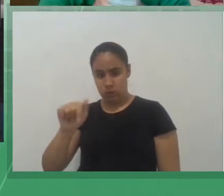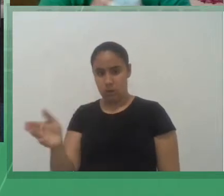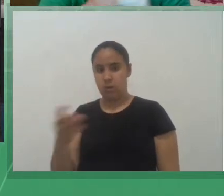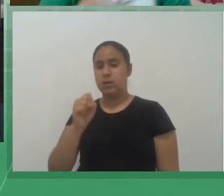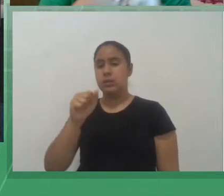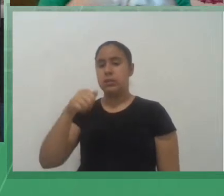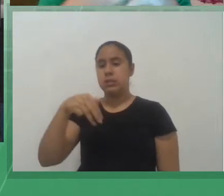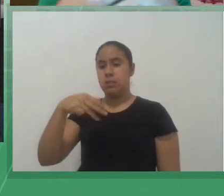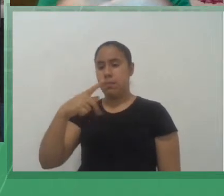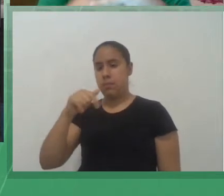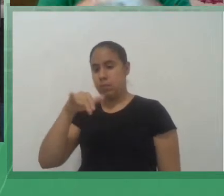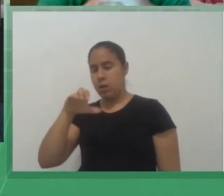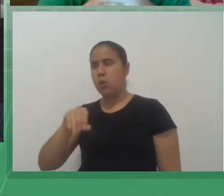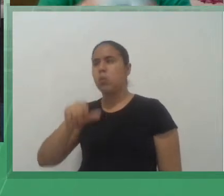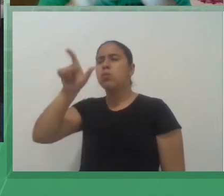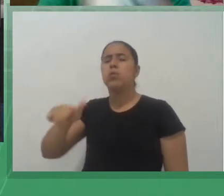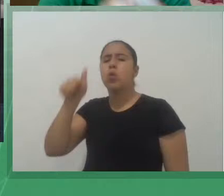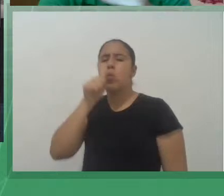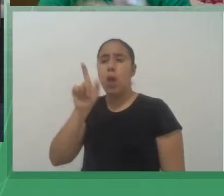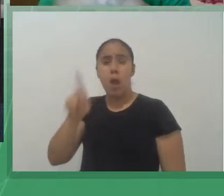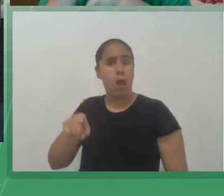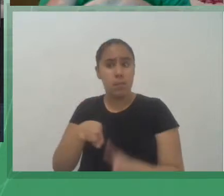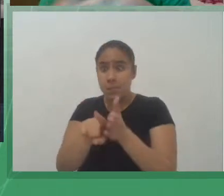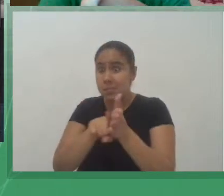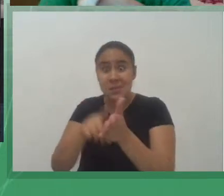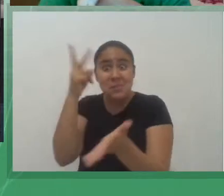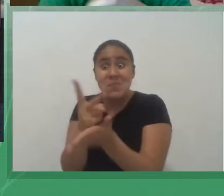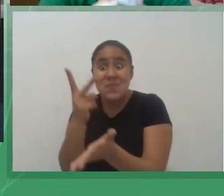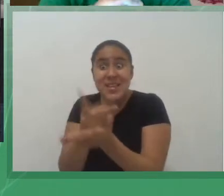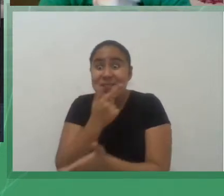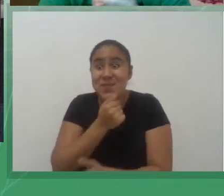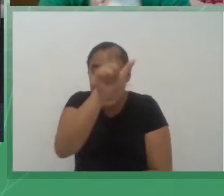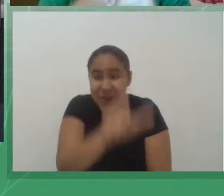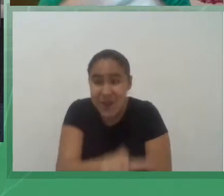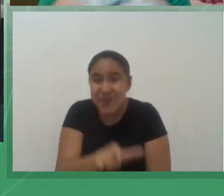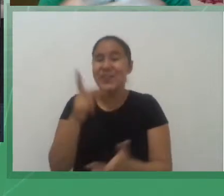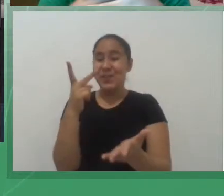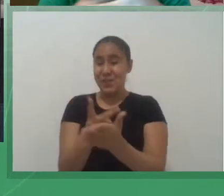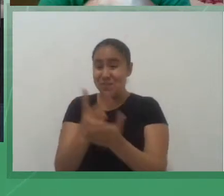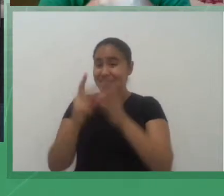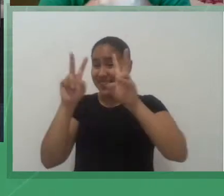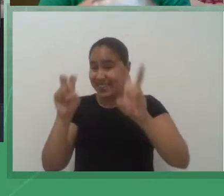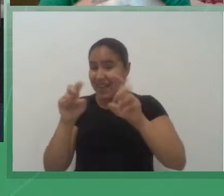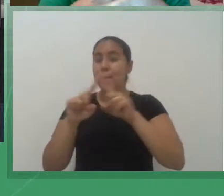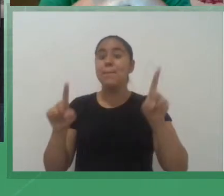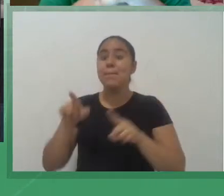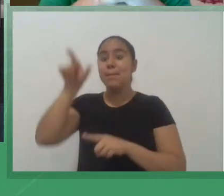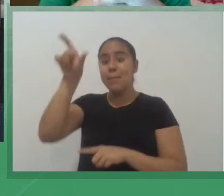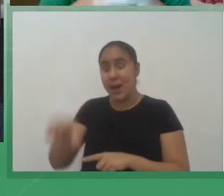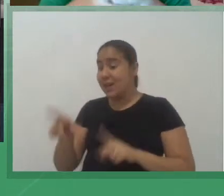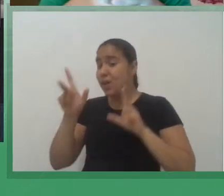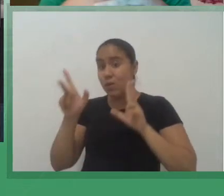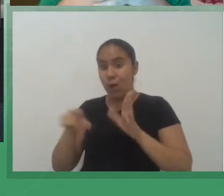pesquisa também sobre o mesmo fotógrafo mesma temática porém uma pegada mais